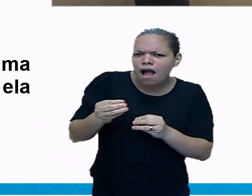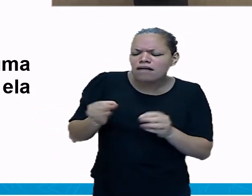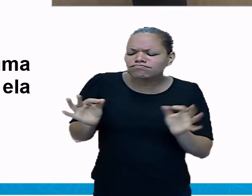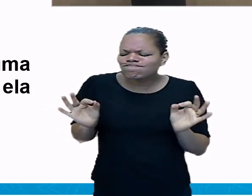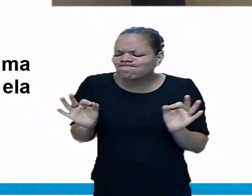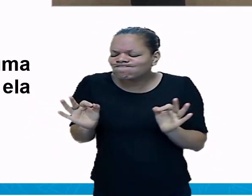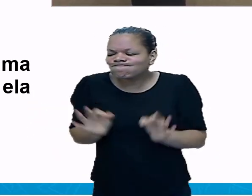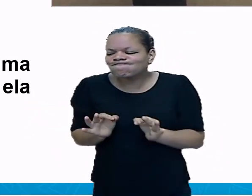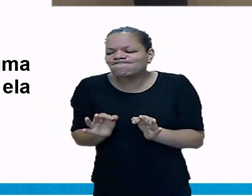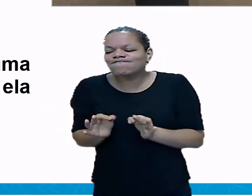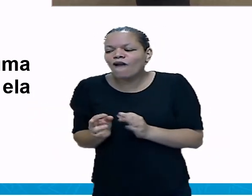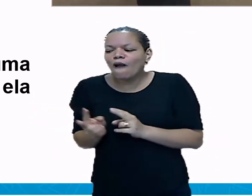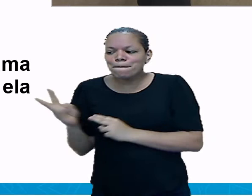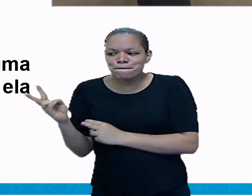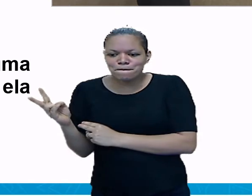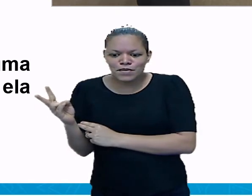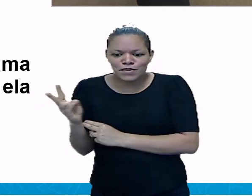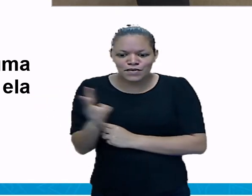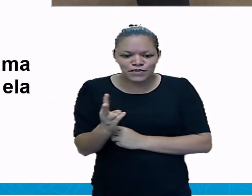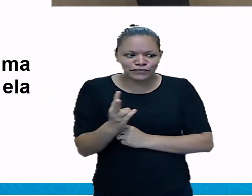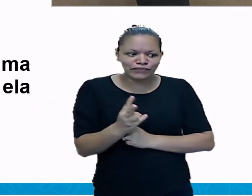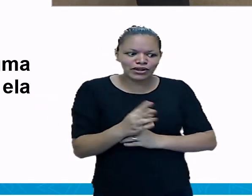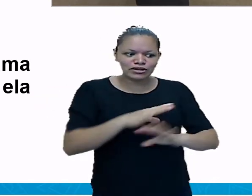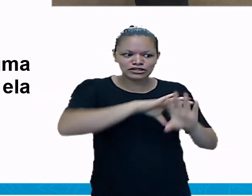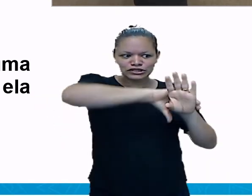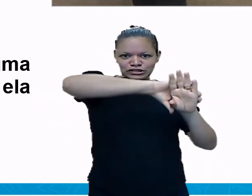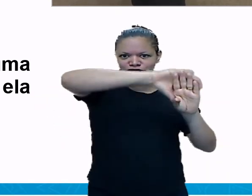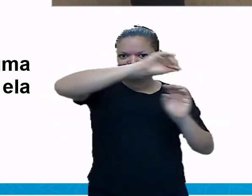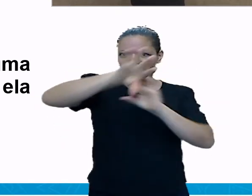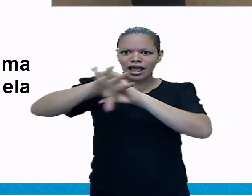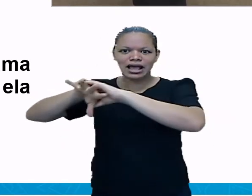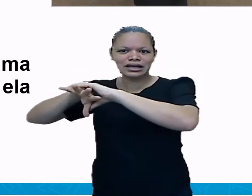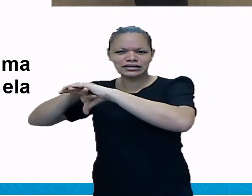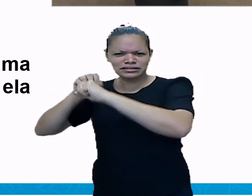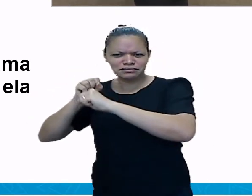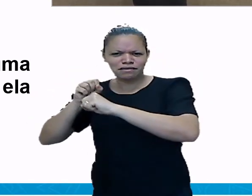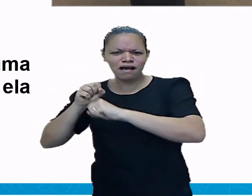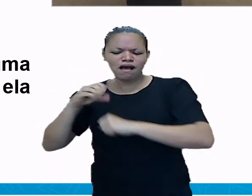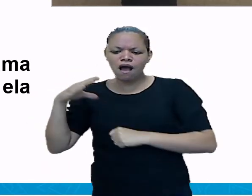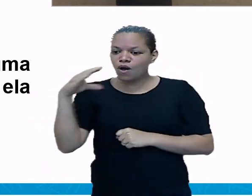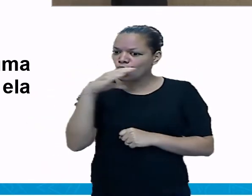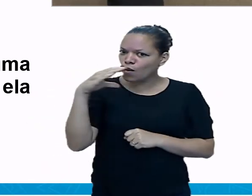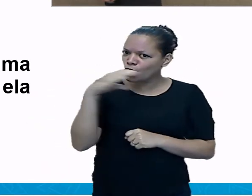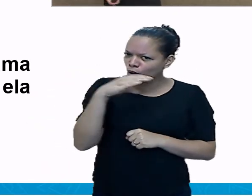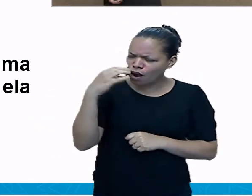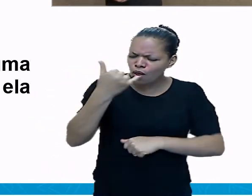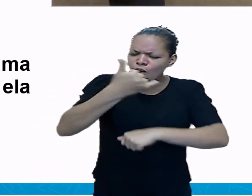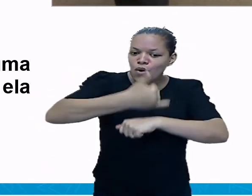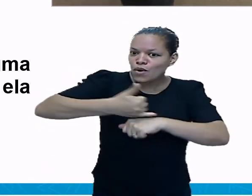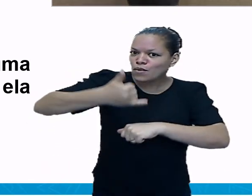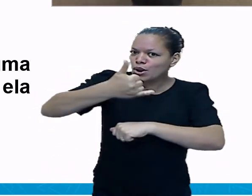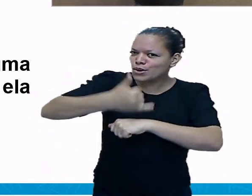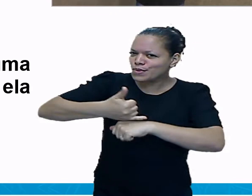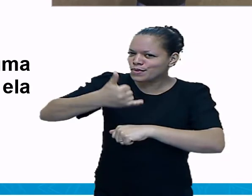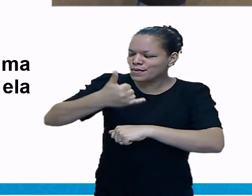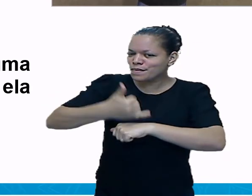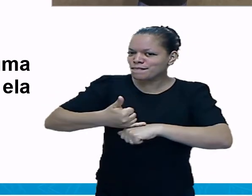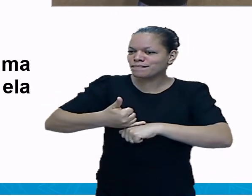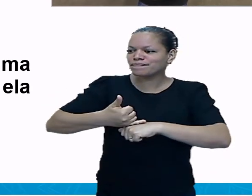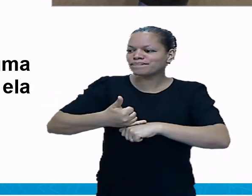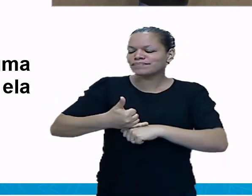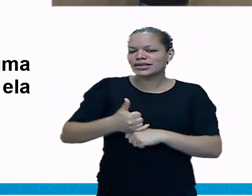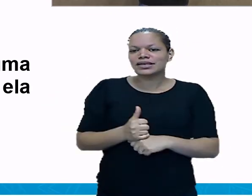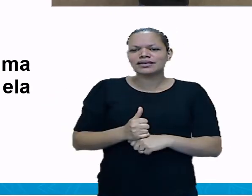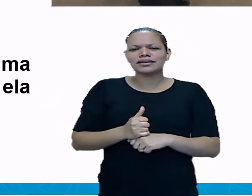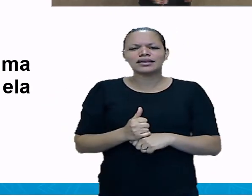proteger as mãos do calor que o alumínio ou o ferro transmite tão rapidamente, para evitar